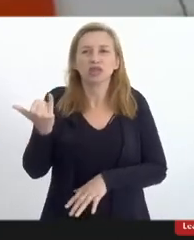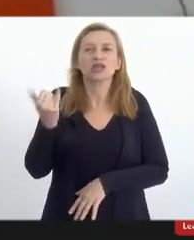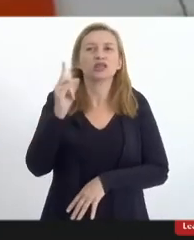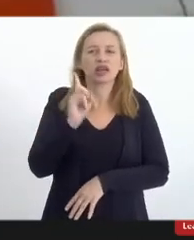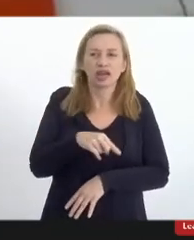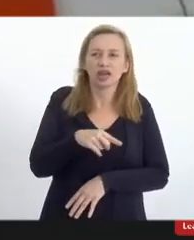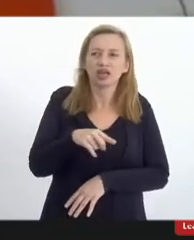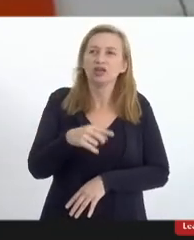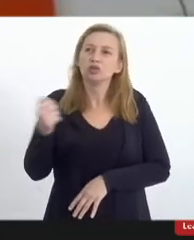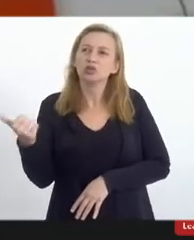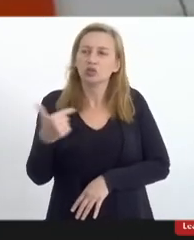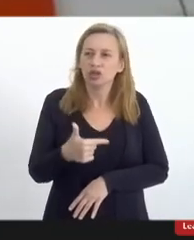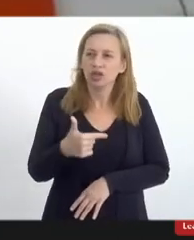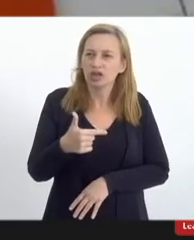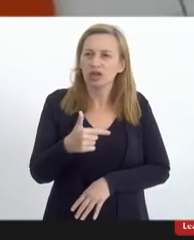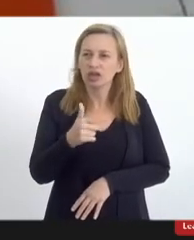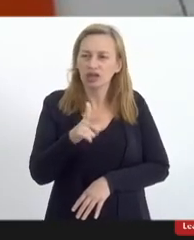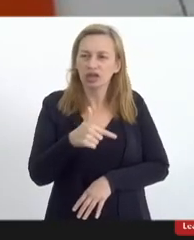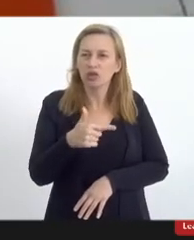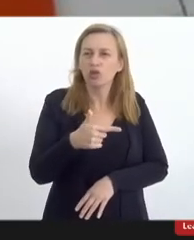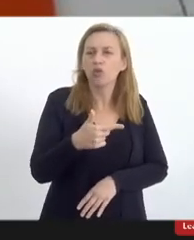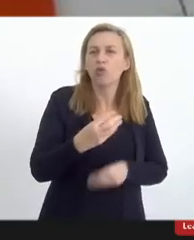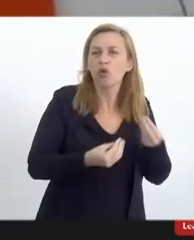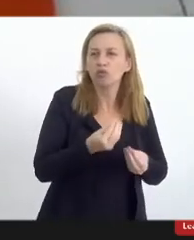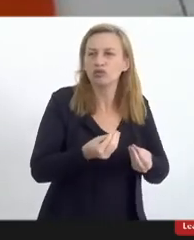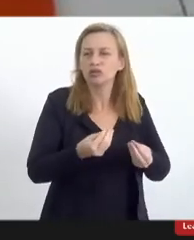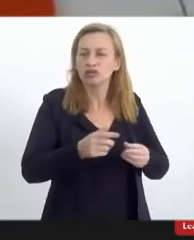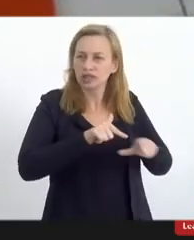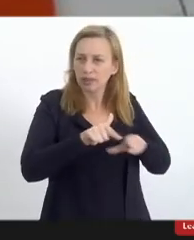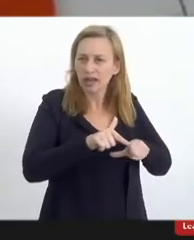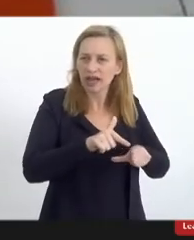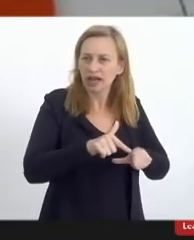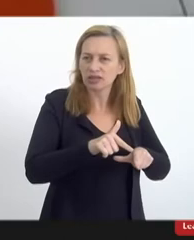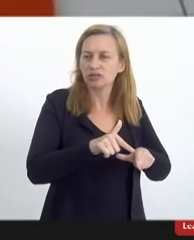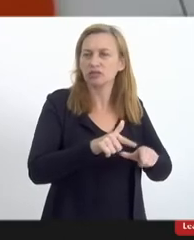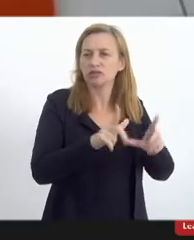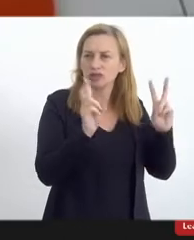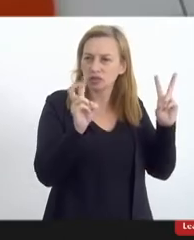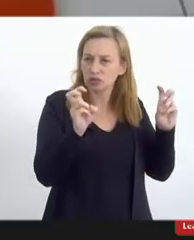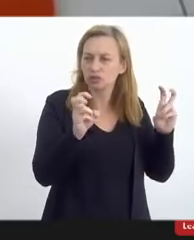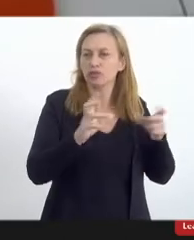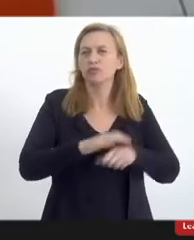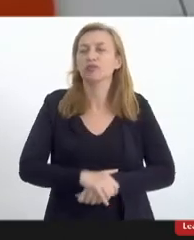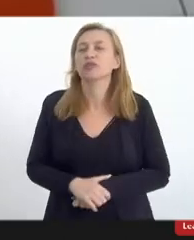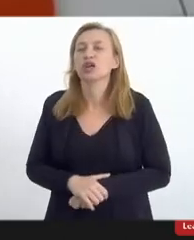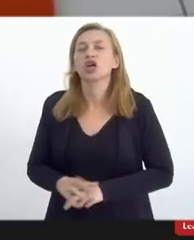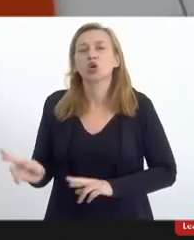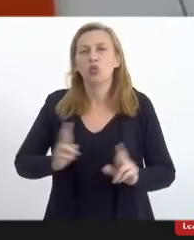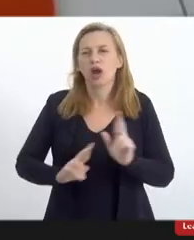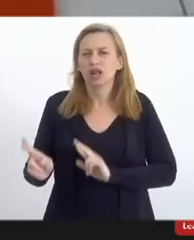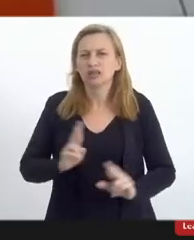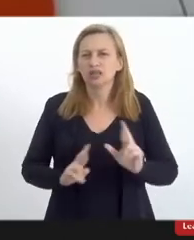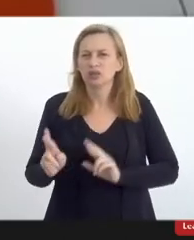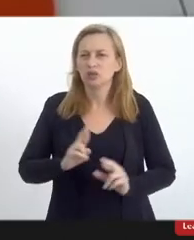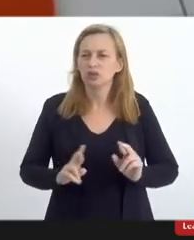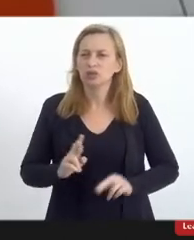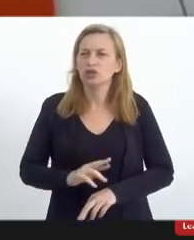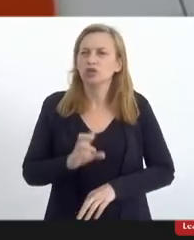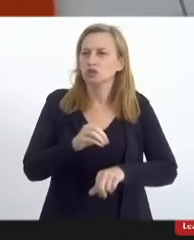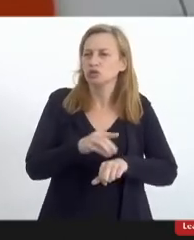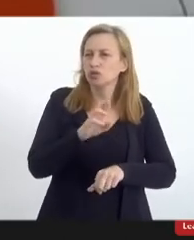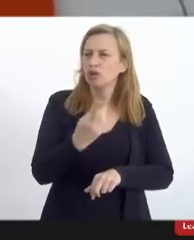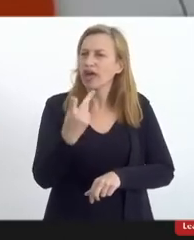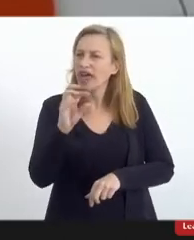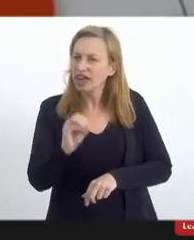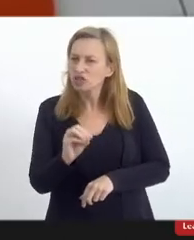do que o fato em si é como ele vem sendo trabalhado e com relação ao que o doutor